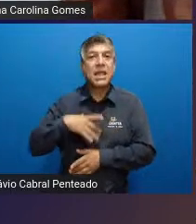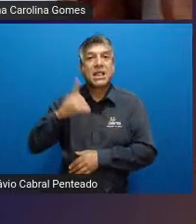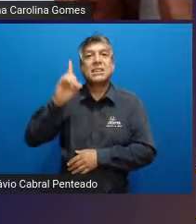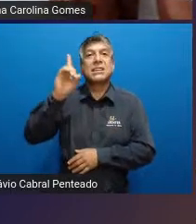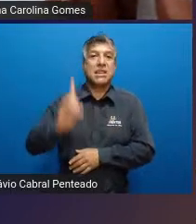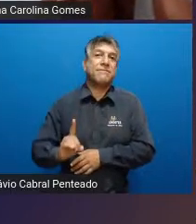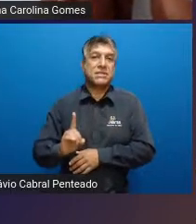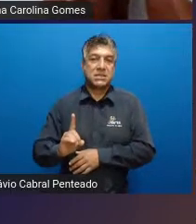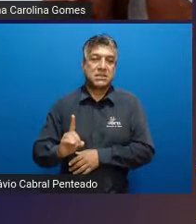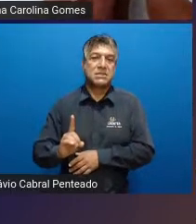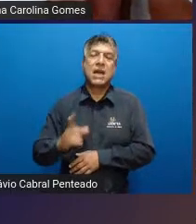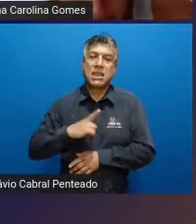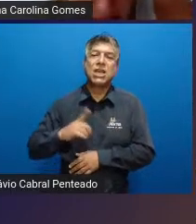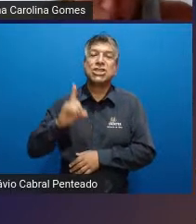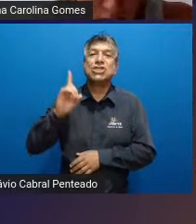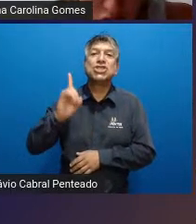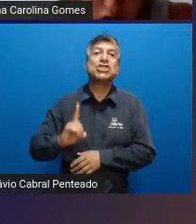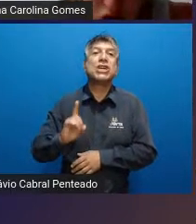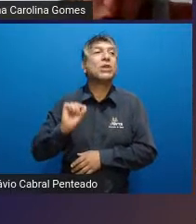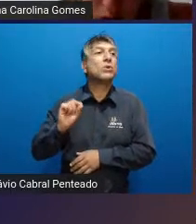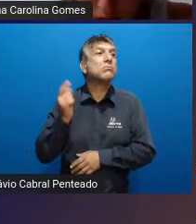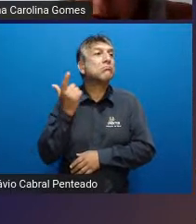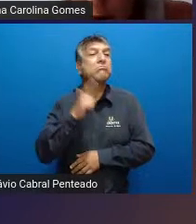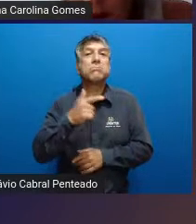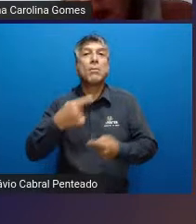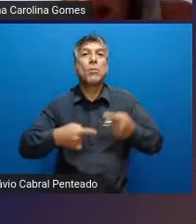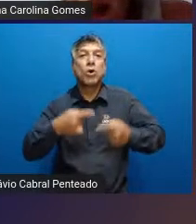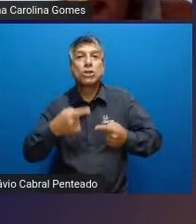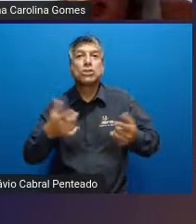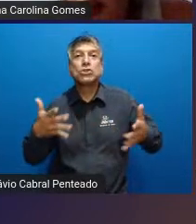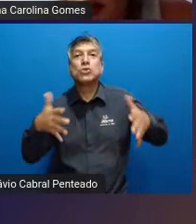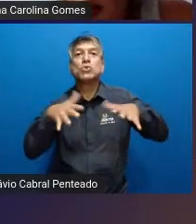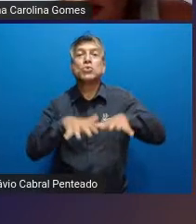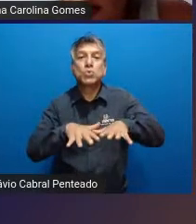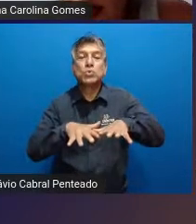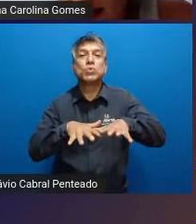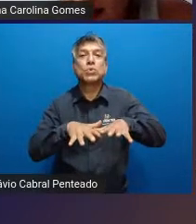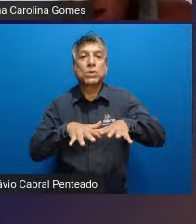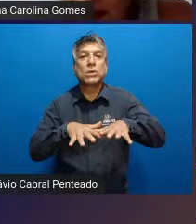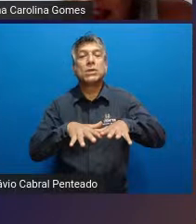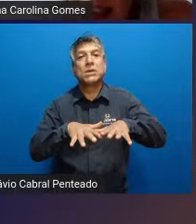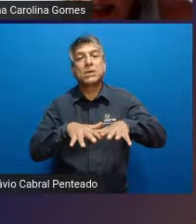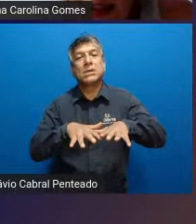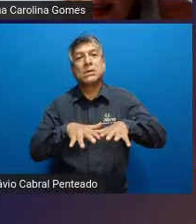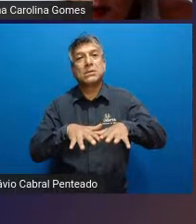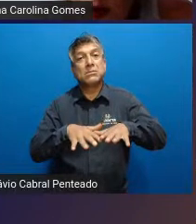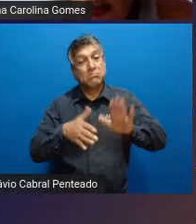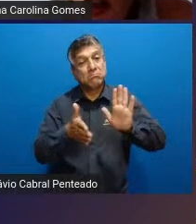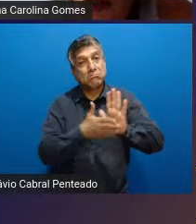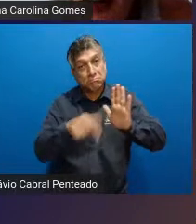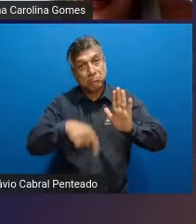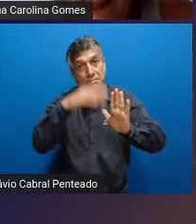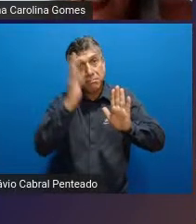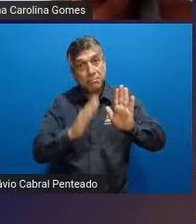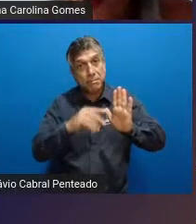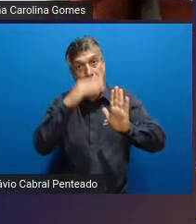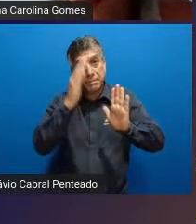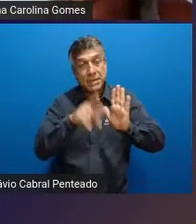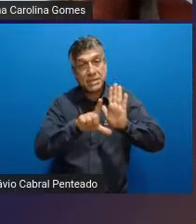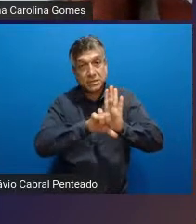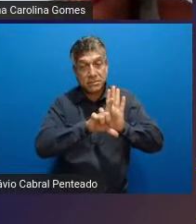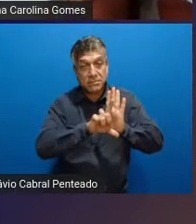então elas têm todo o direito de usufruir das políticas de inclusão vigentes no nosso país então quando a gente fala